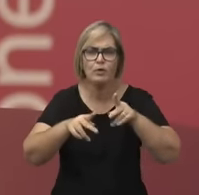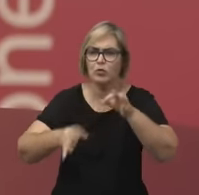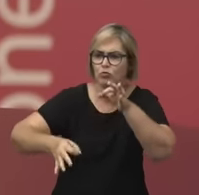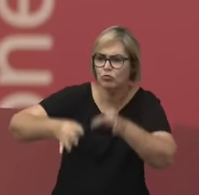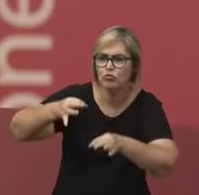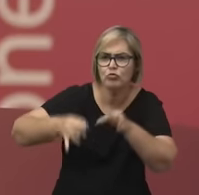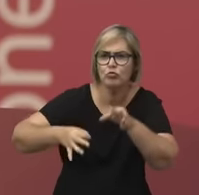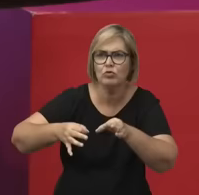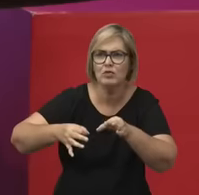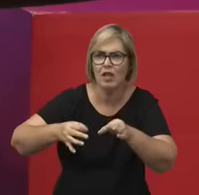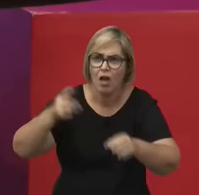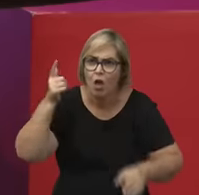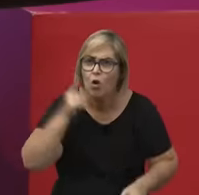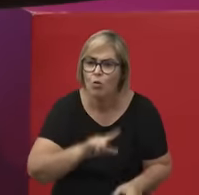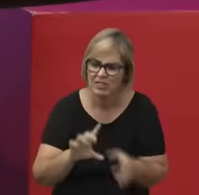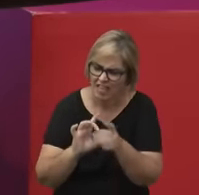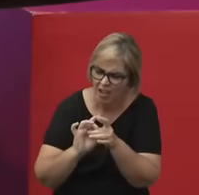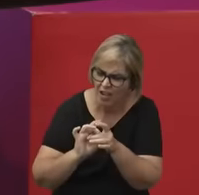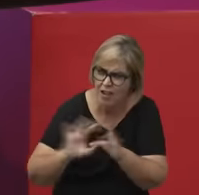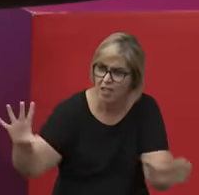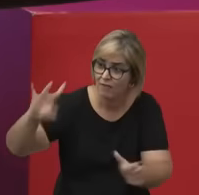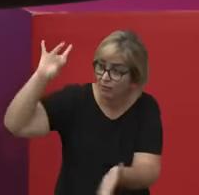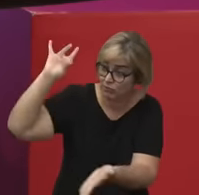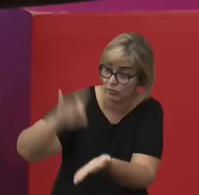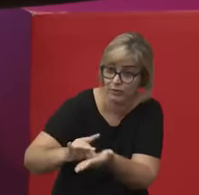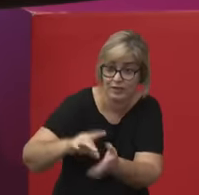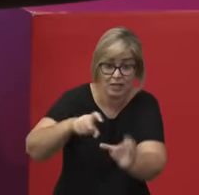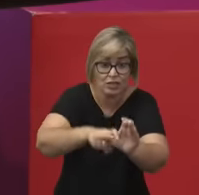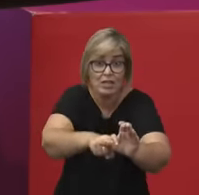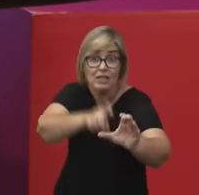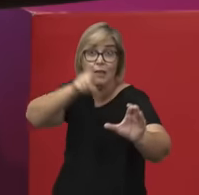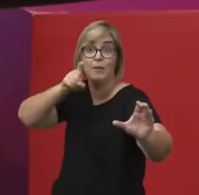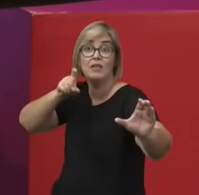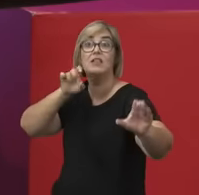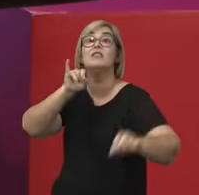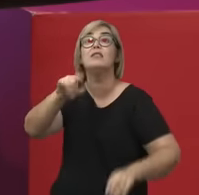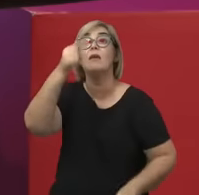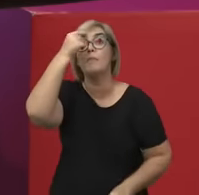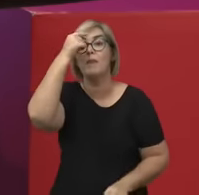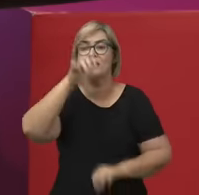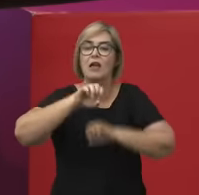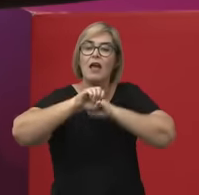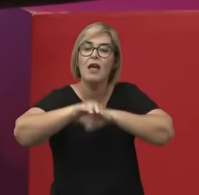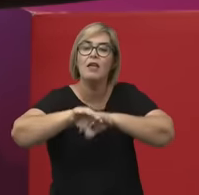independente no momento em que ele pensar a sua educação como um mecanismo